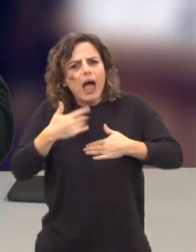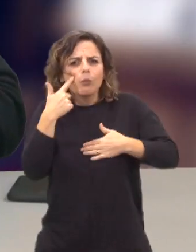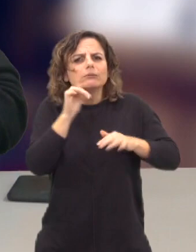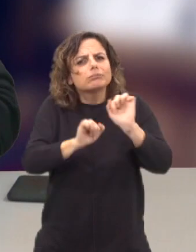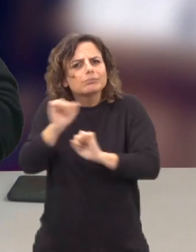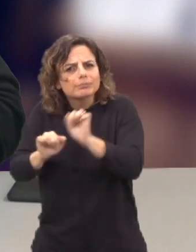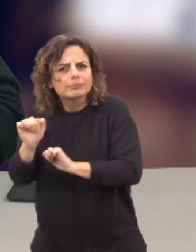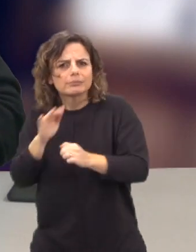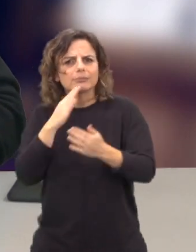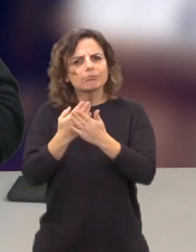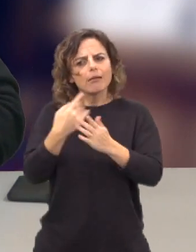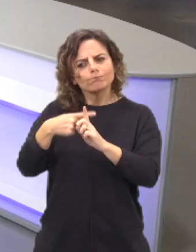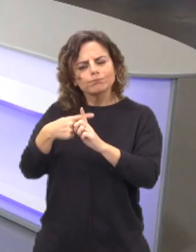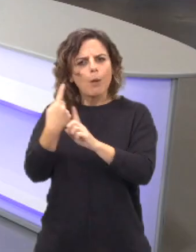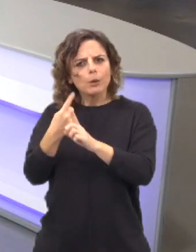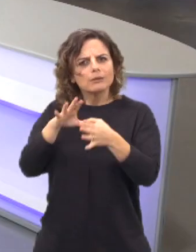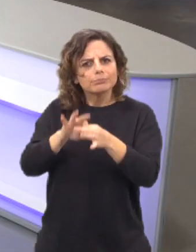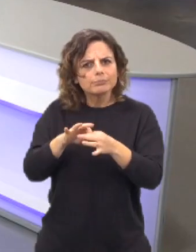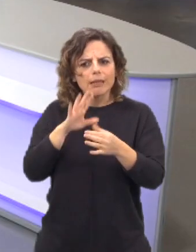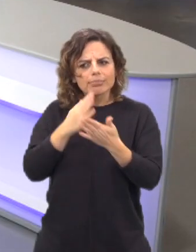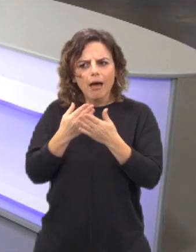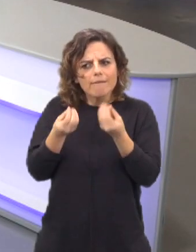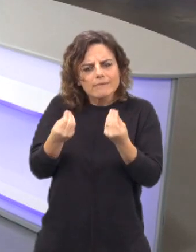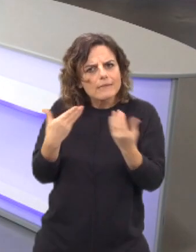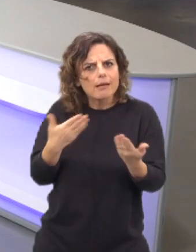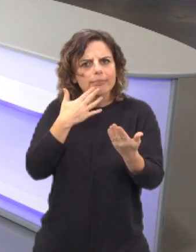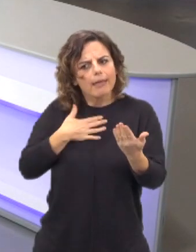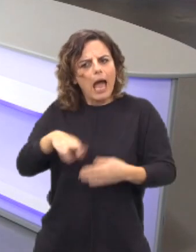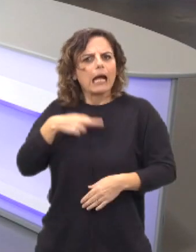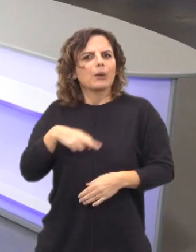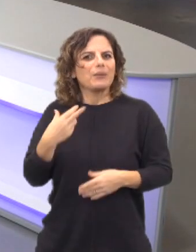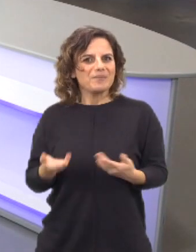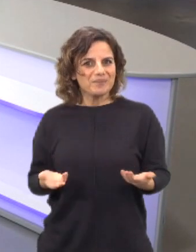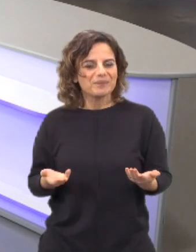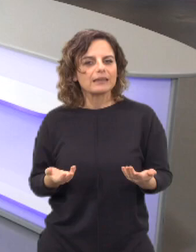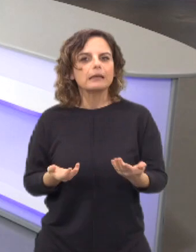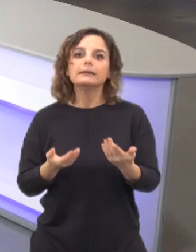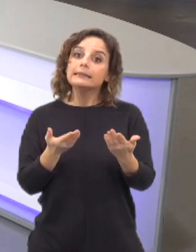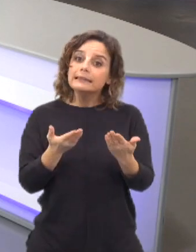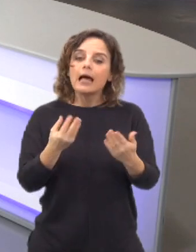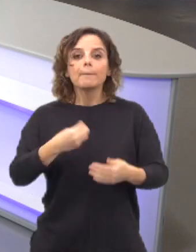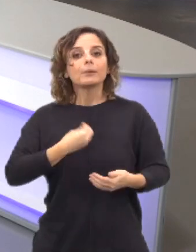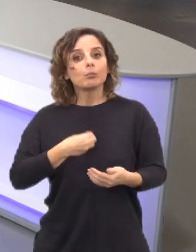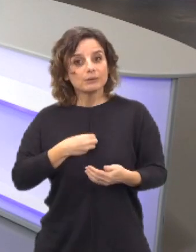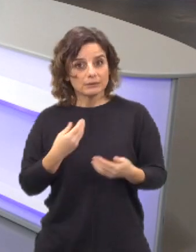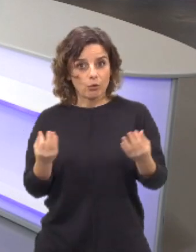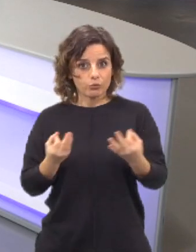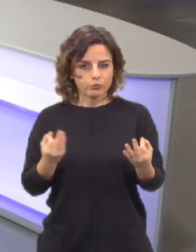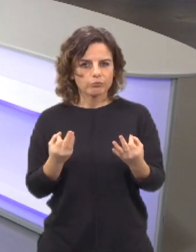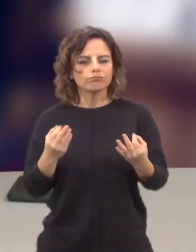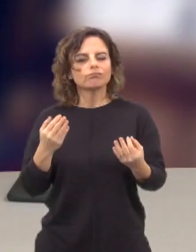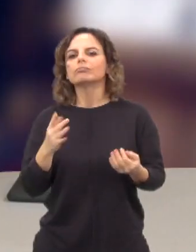conhecimento, que ele tenha alguma utilidade nela, que lhe sirva para alguma coisa, que o enriqueça. E, portanto, esta preocupação